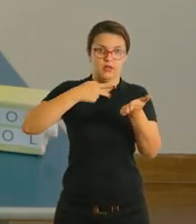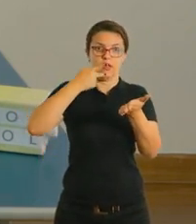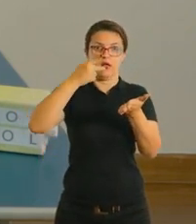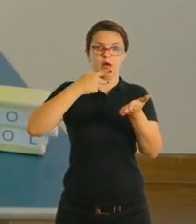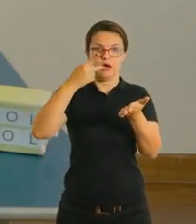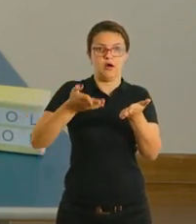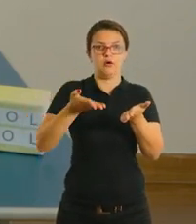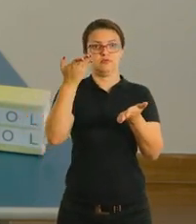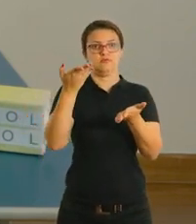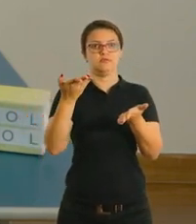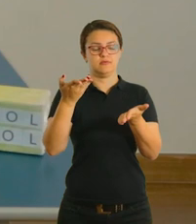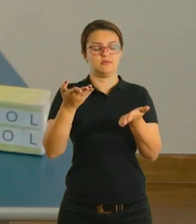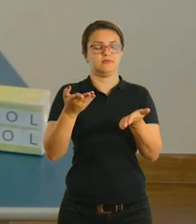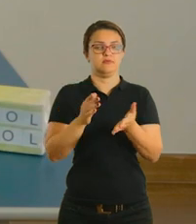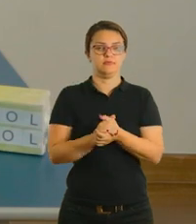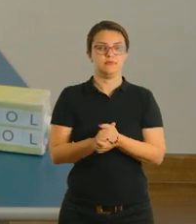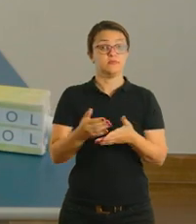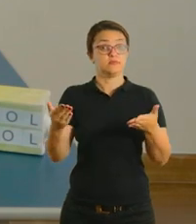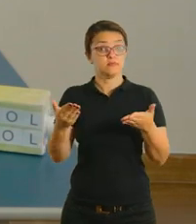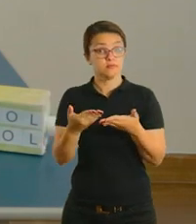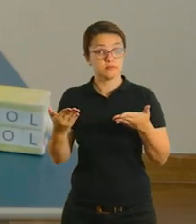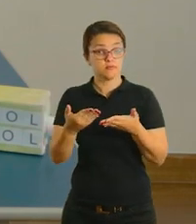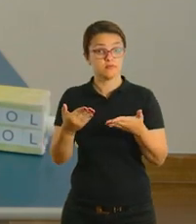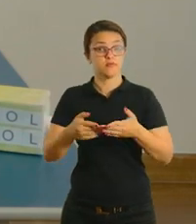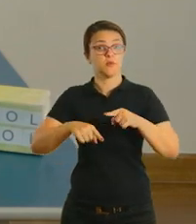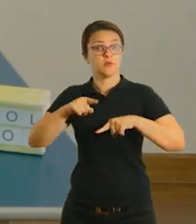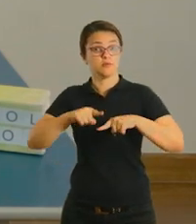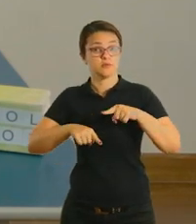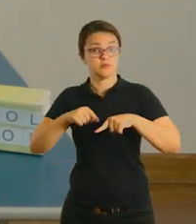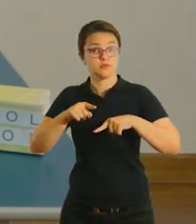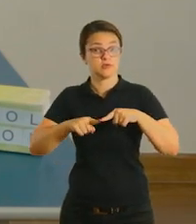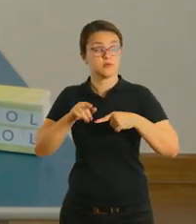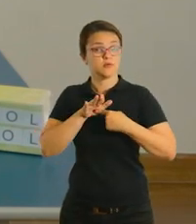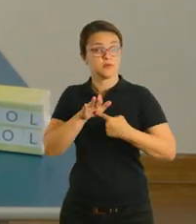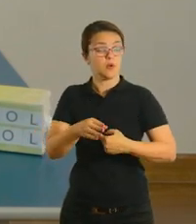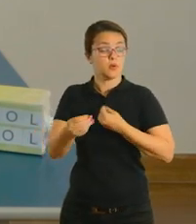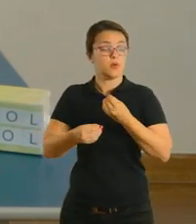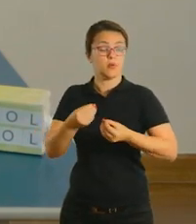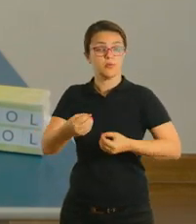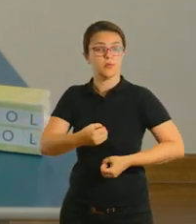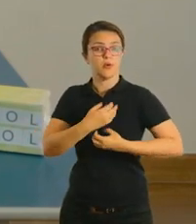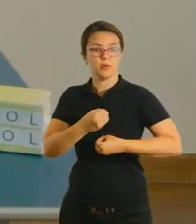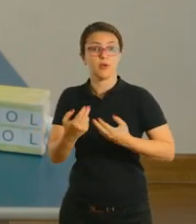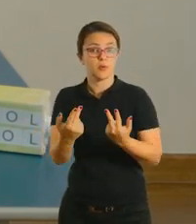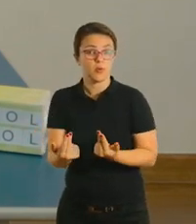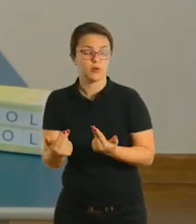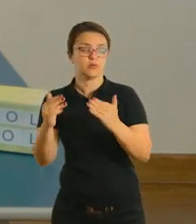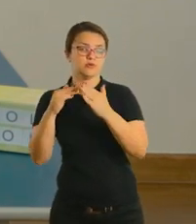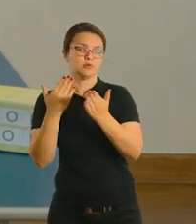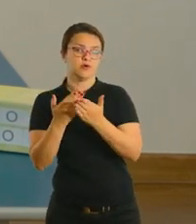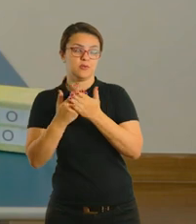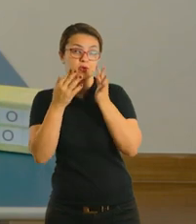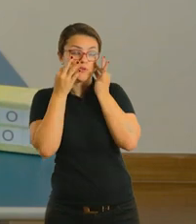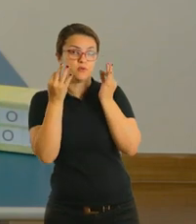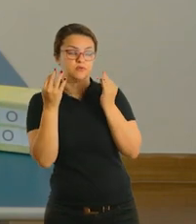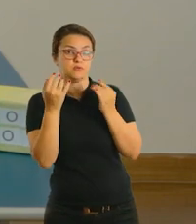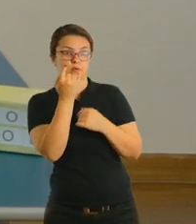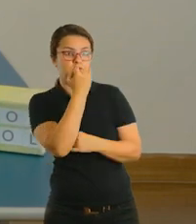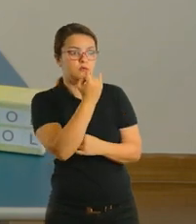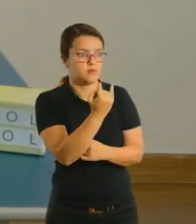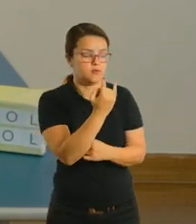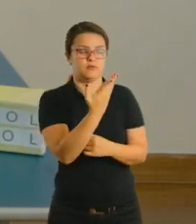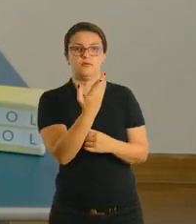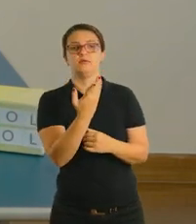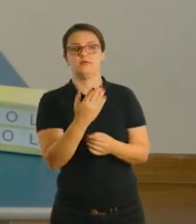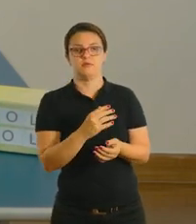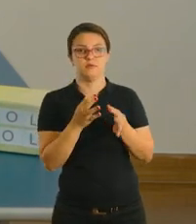alguns objetos para ilustrar o poema, que é como a gente faz na escola, para chamar a atenção das crianças. Vocês podem fazer em casa